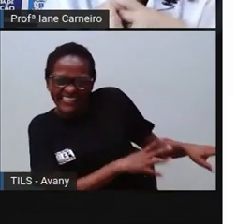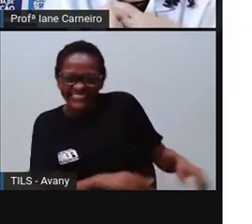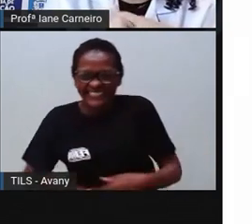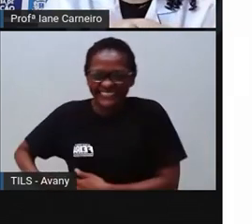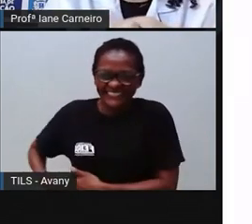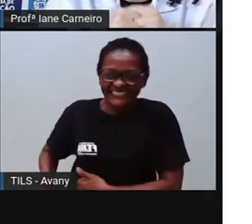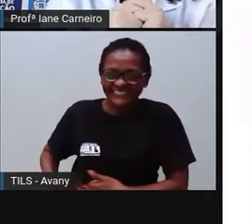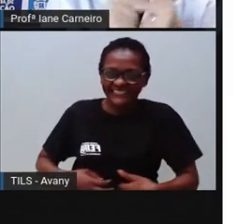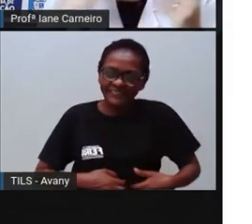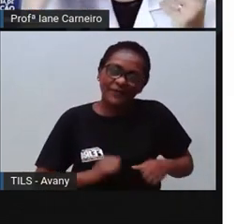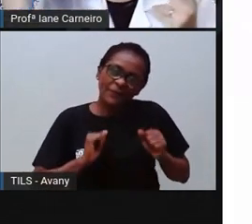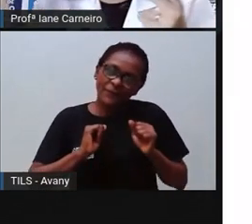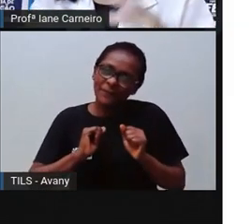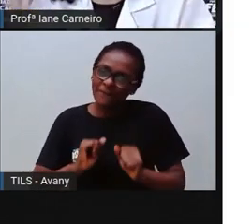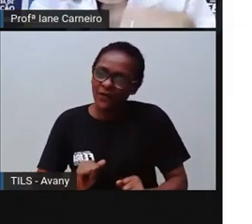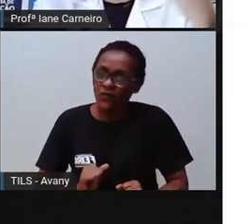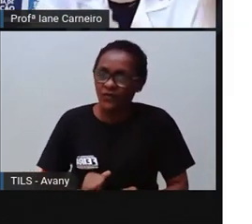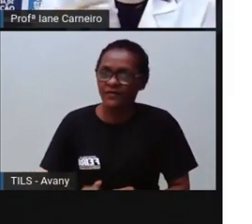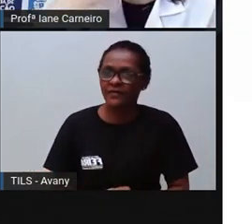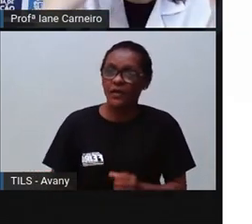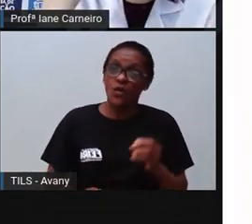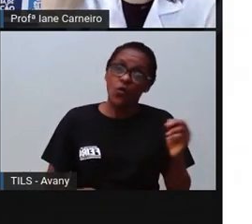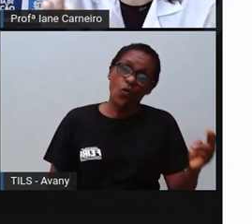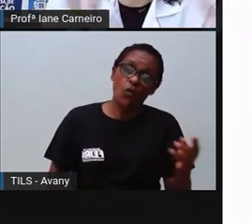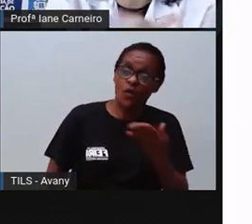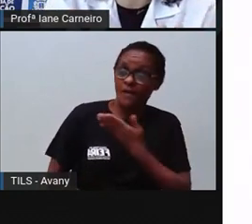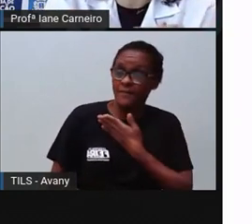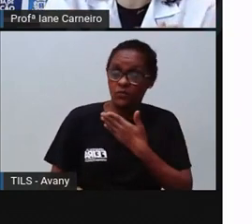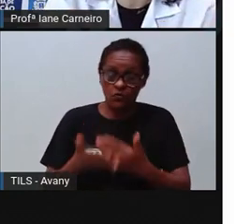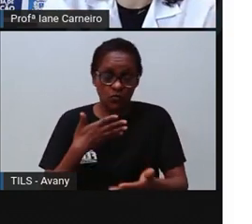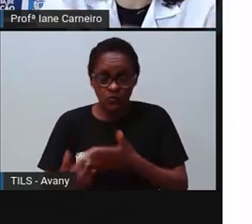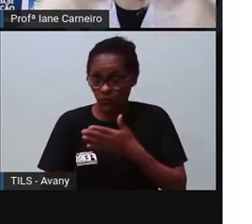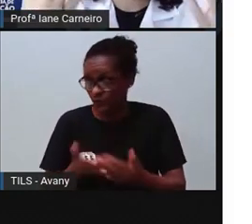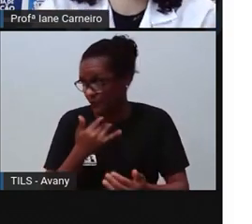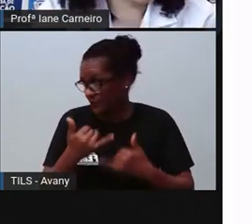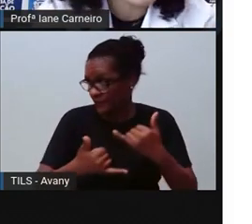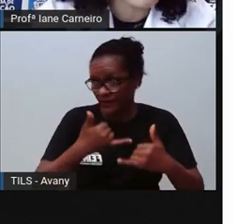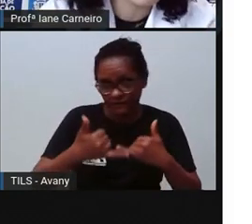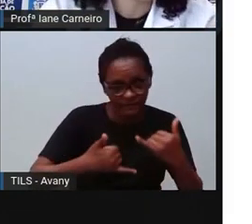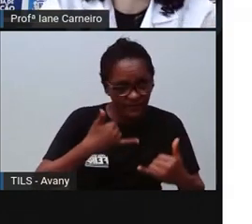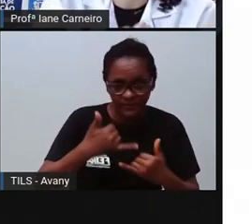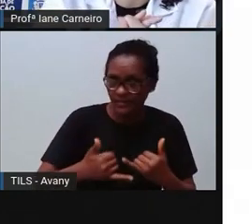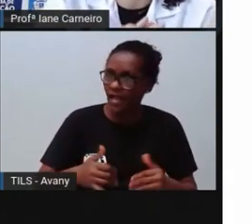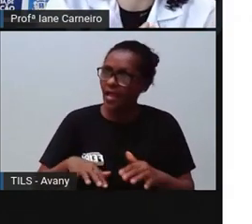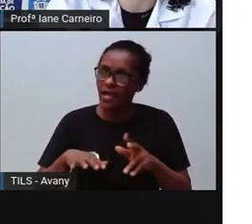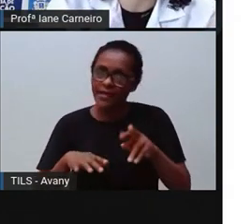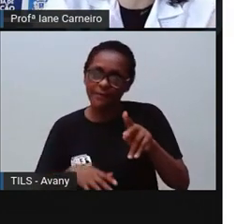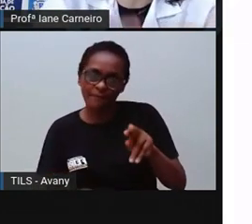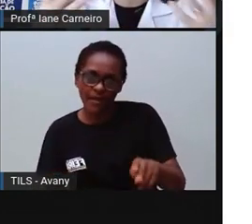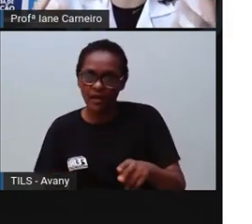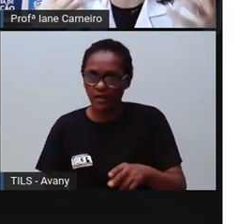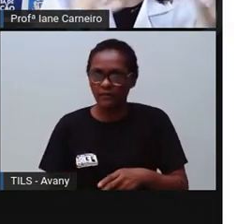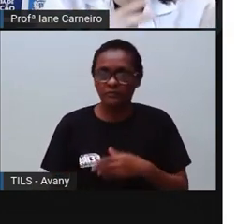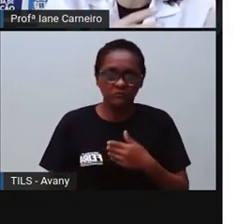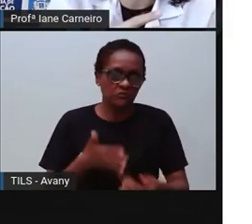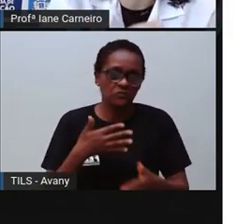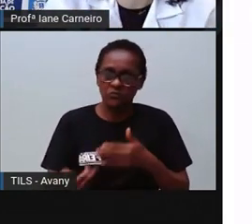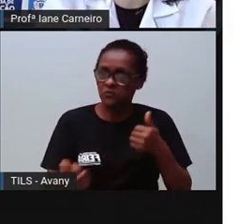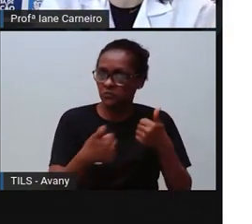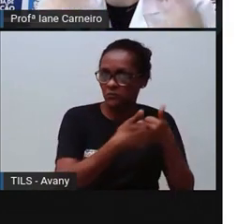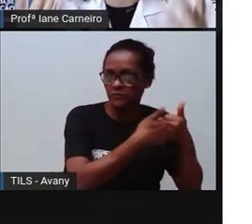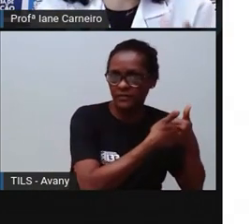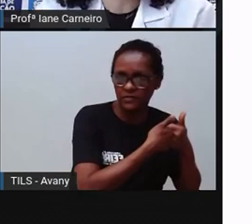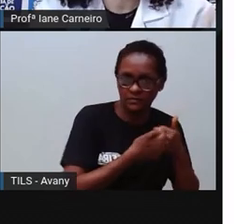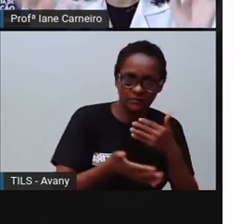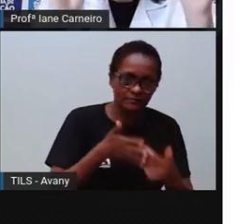colega, né? Com sua amiga, seu vizinho, sua irmã, sua irmã, né? Aquela pessoa que tá próxima de